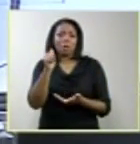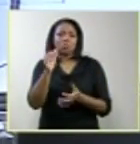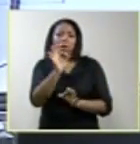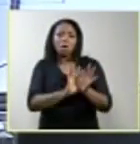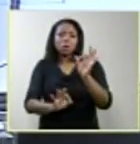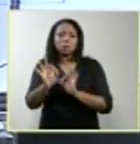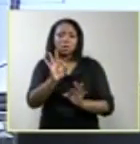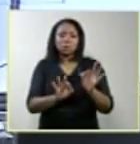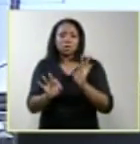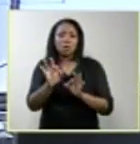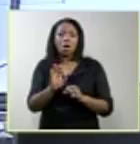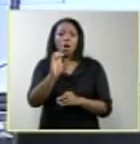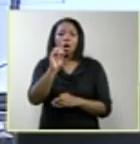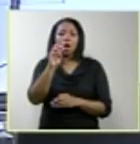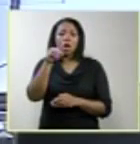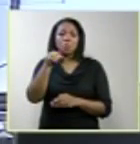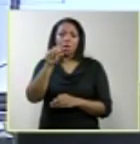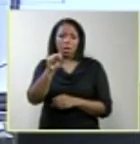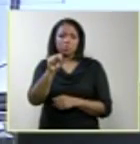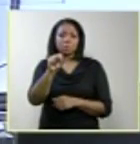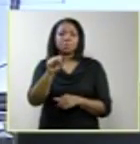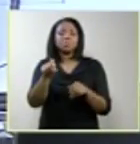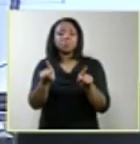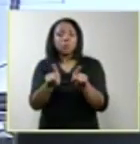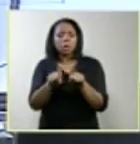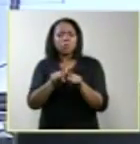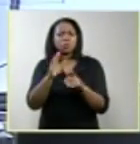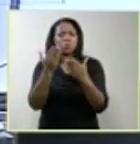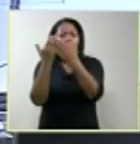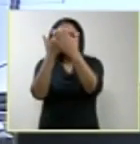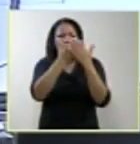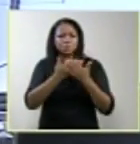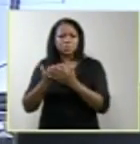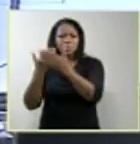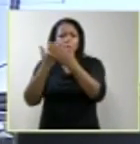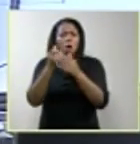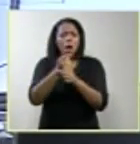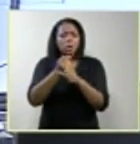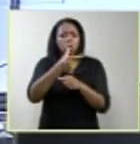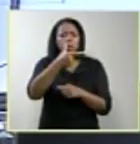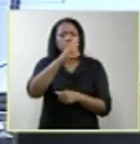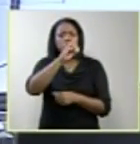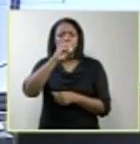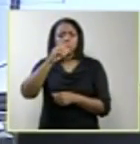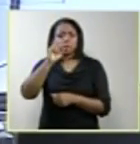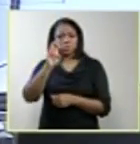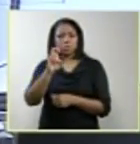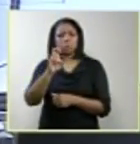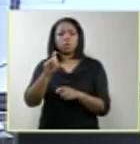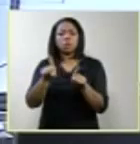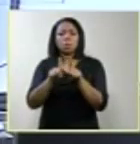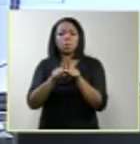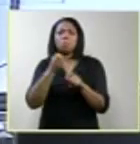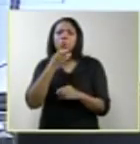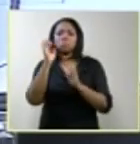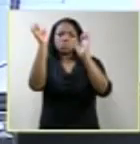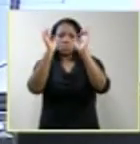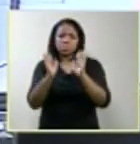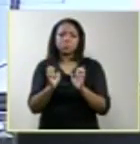Mundial da Saúde, num estudo feito em 2005, muito bem estruturado.